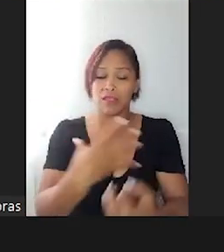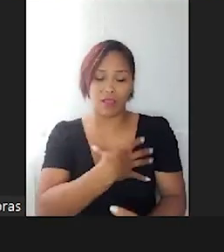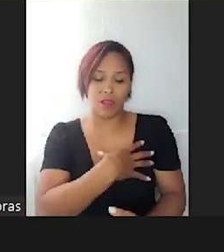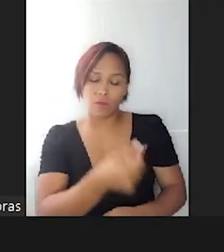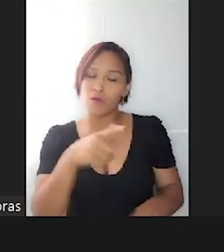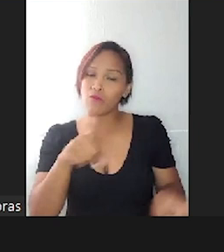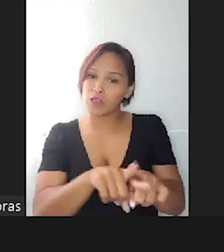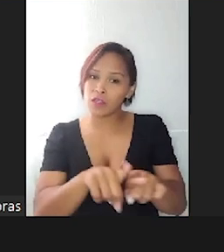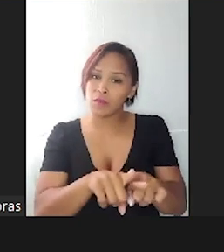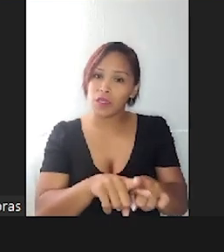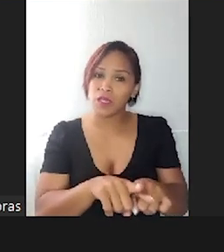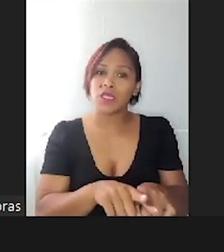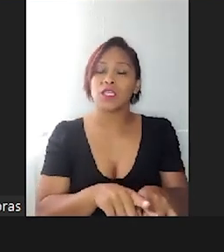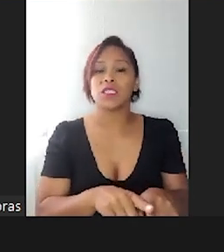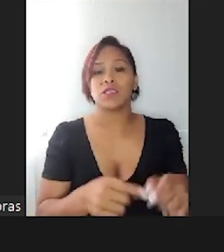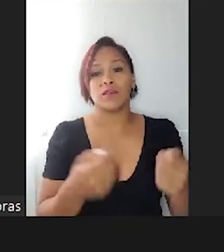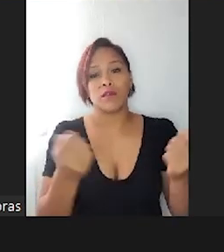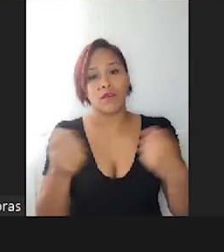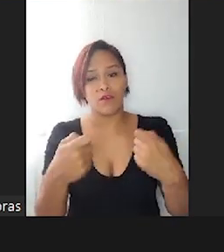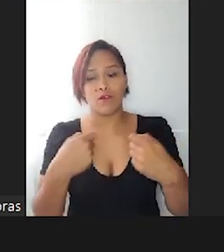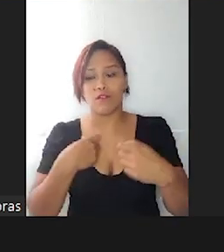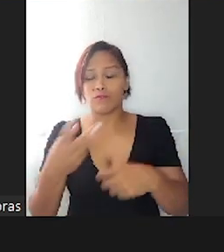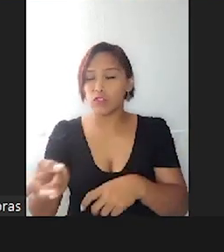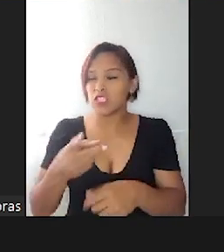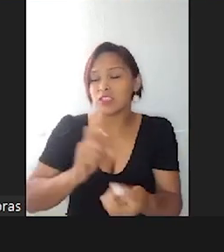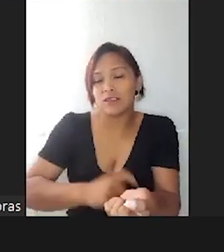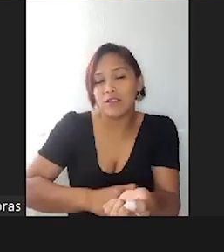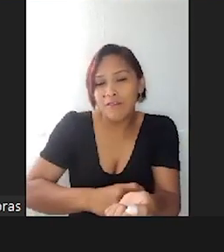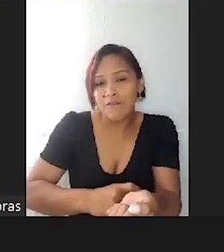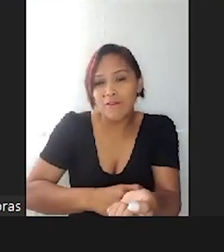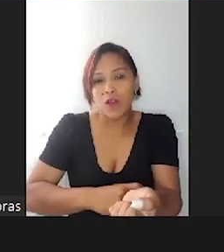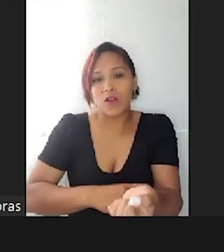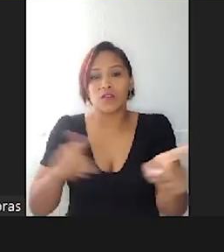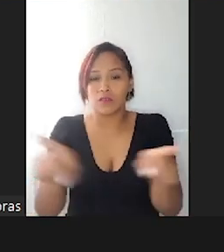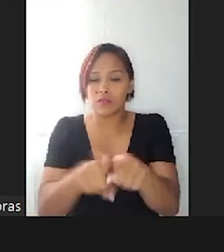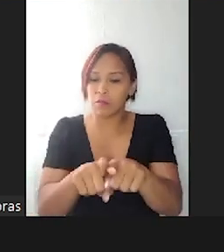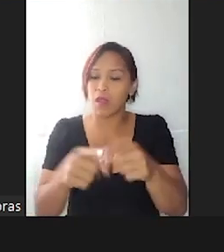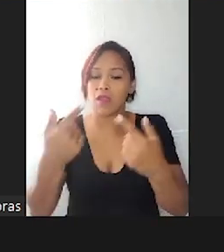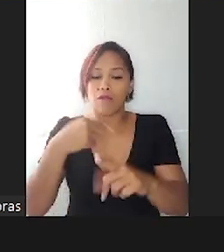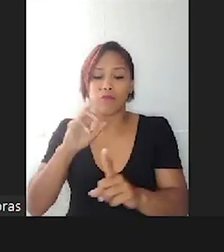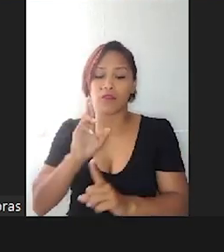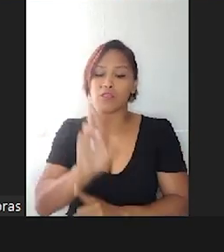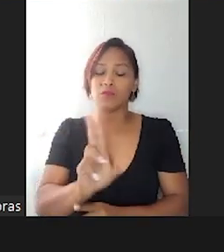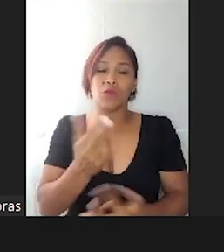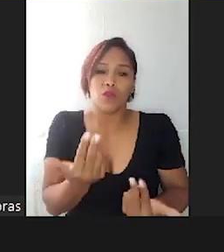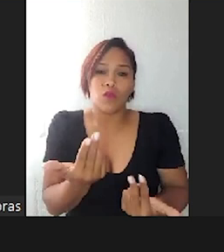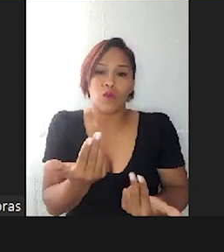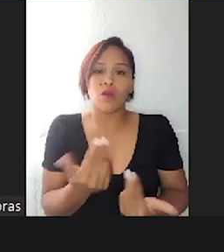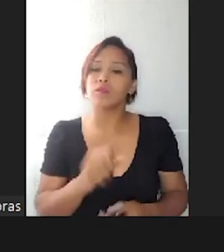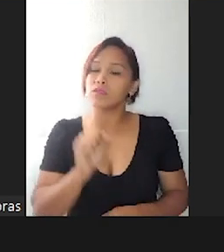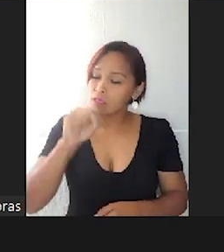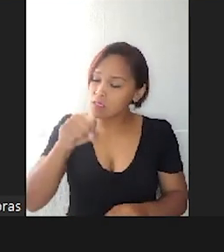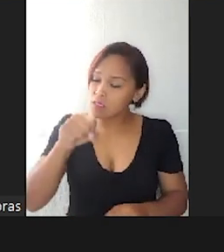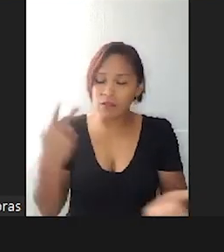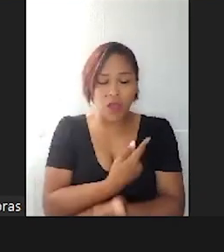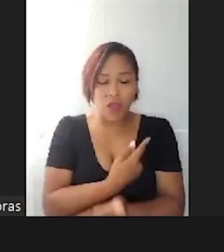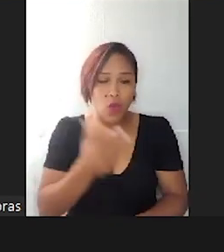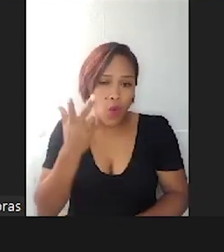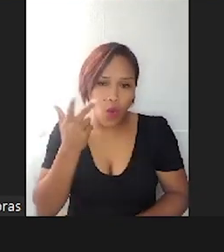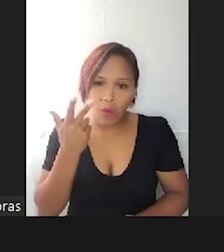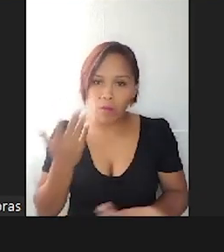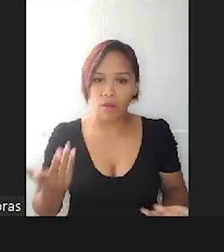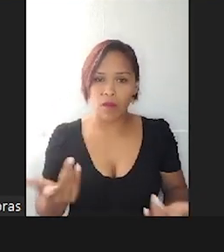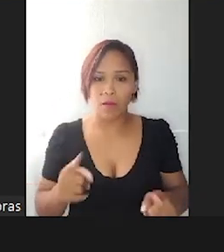eu vou reagir de uma forma agressiva diante de uma agressão dele também. Sim, isso vai acontecer. Mas que